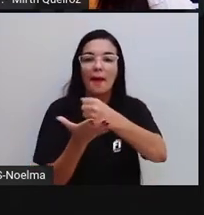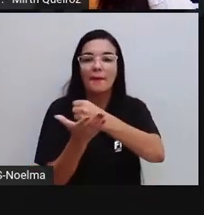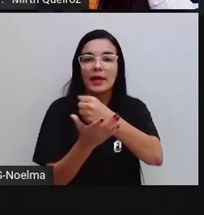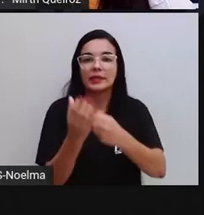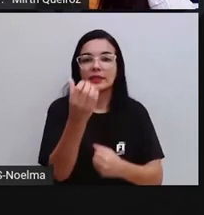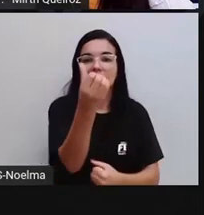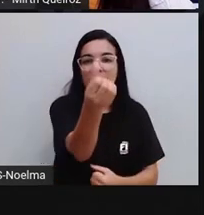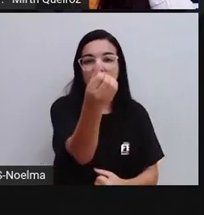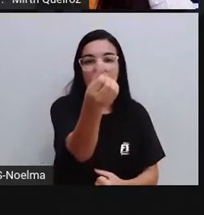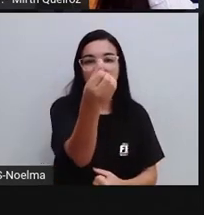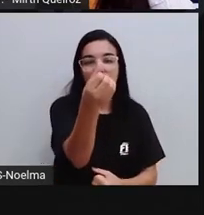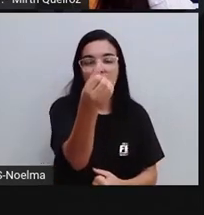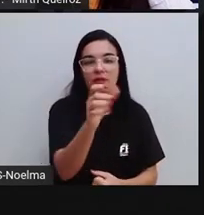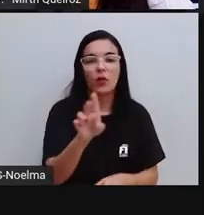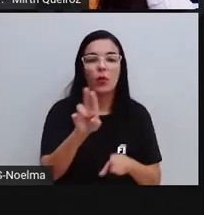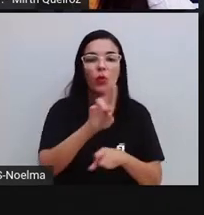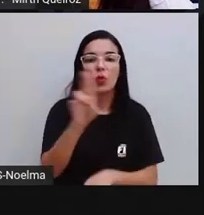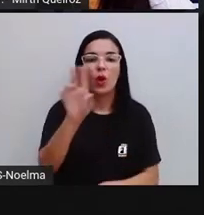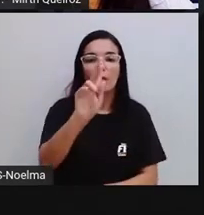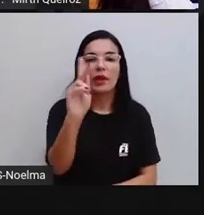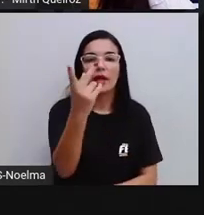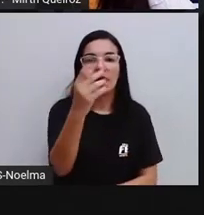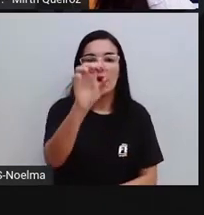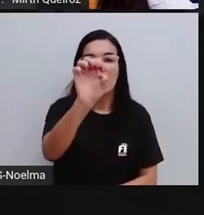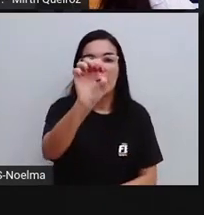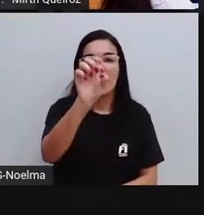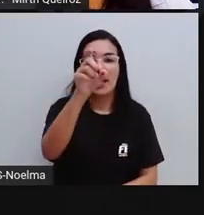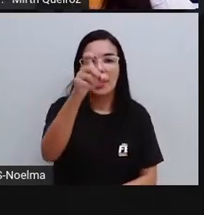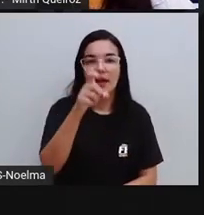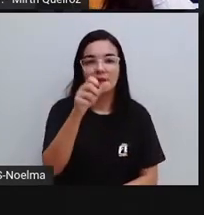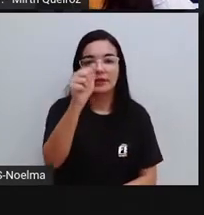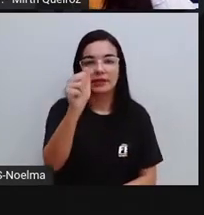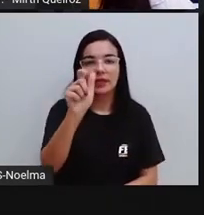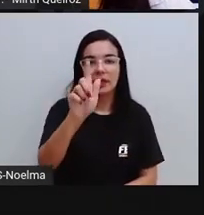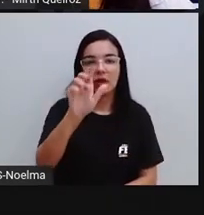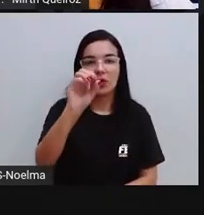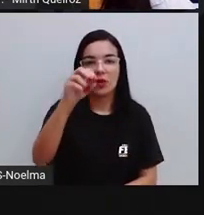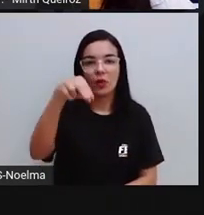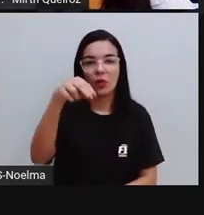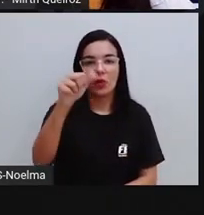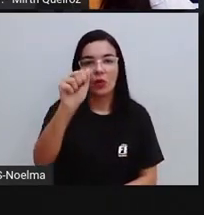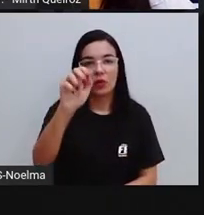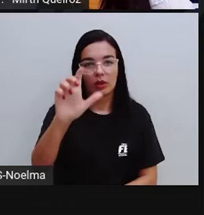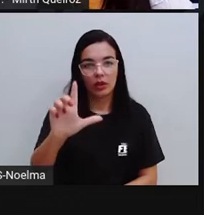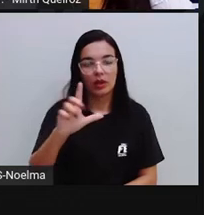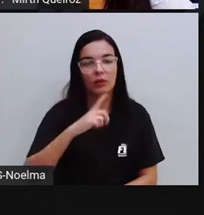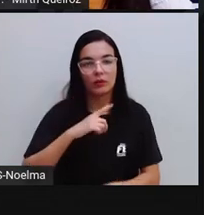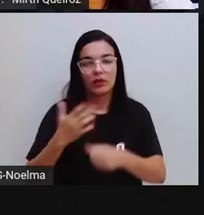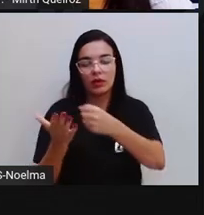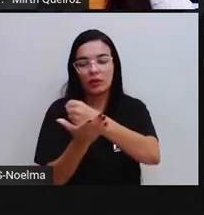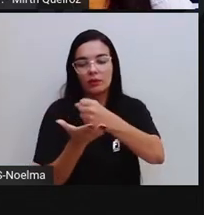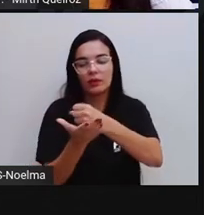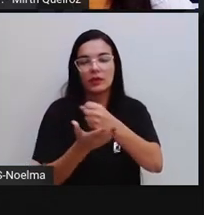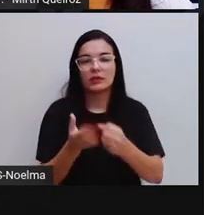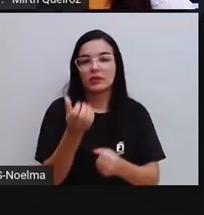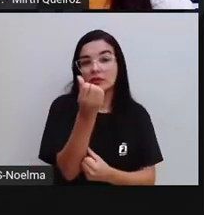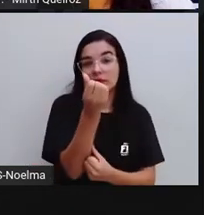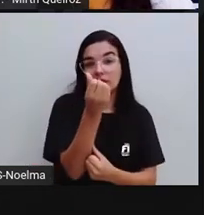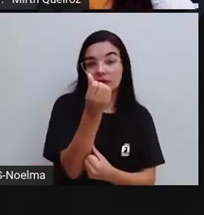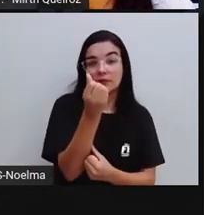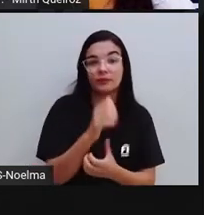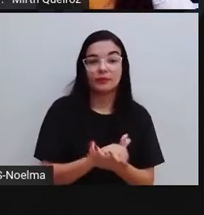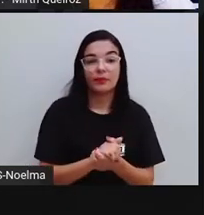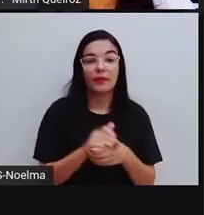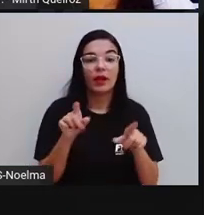apresenta seis lados, por isso que é chamado de hexagonal, então pirâmide de base hexagonal.